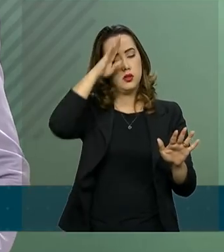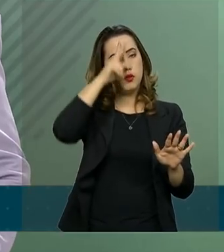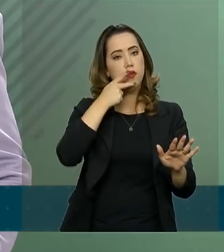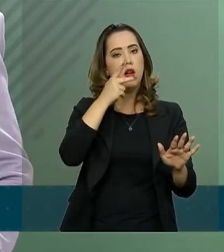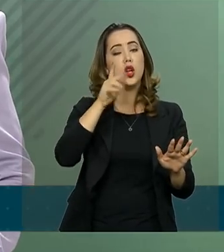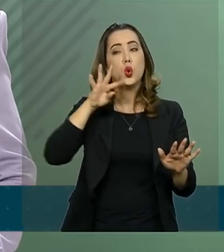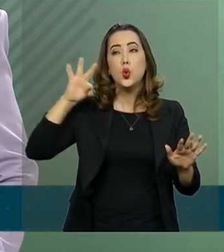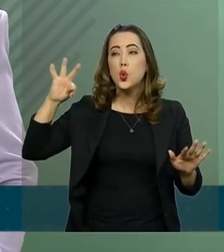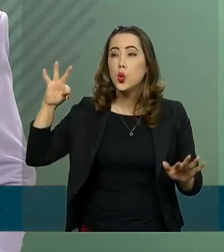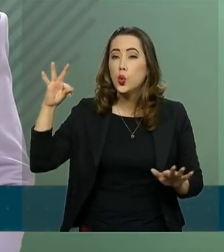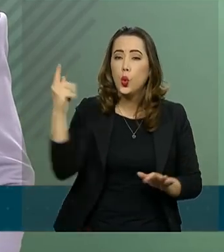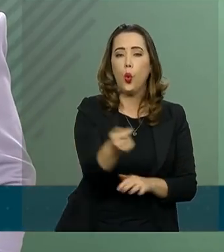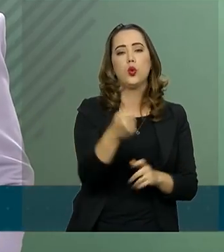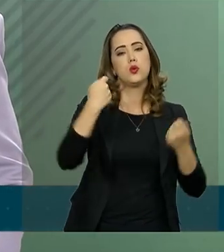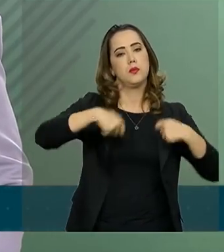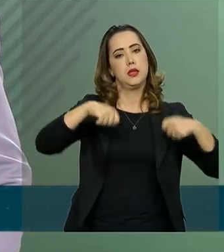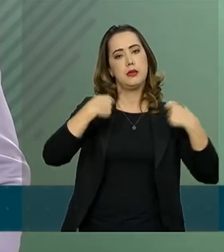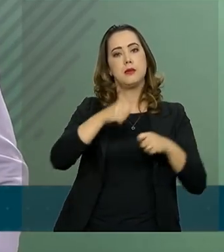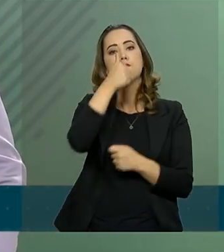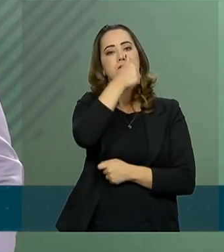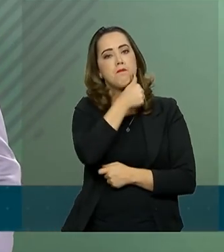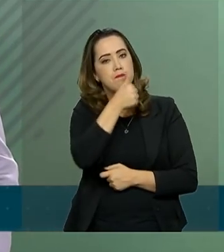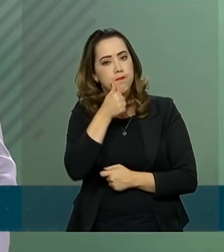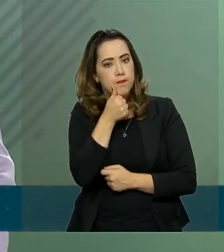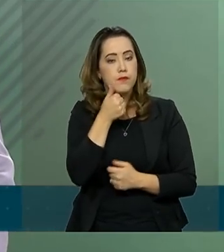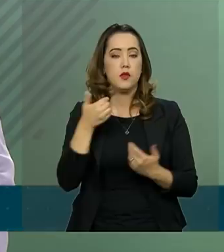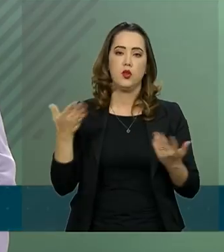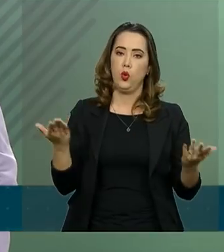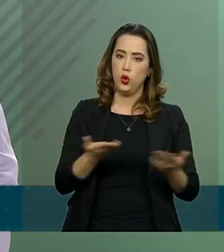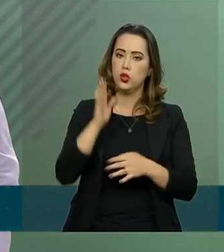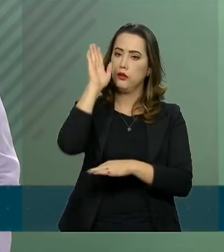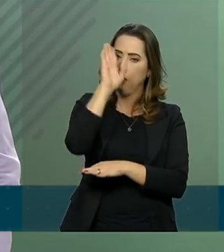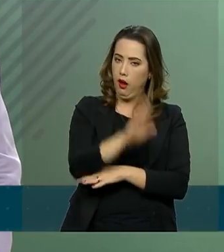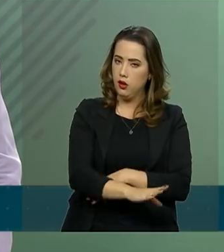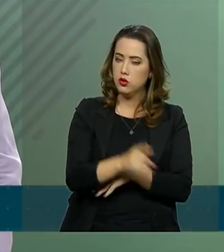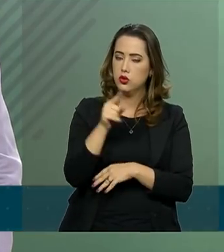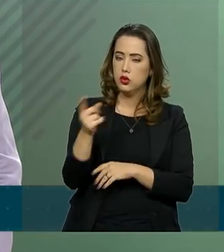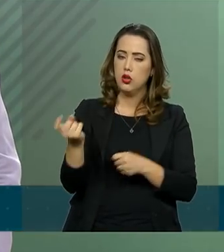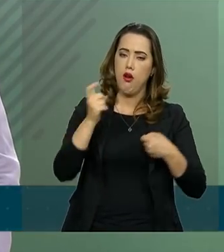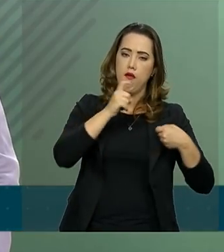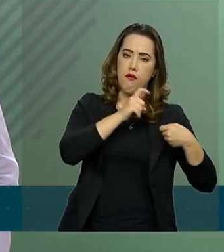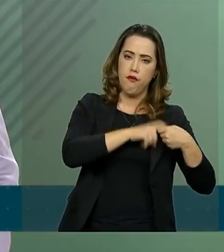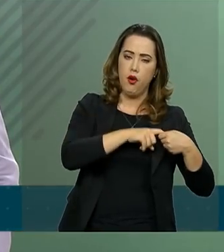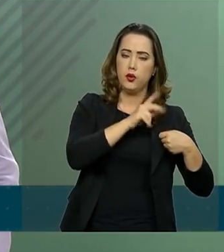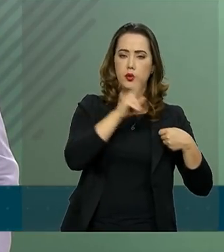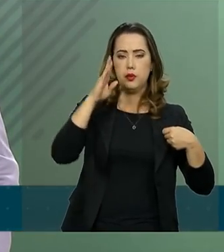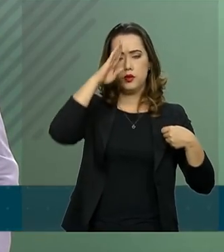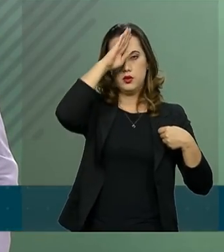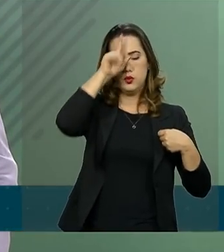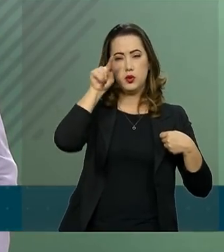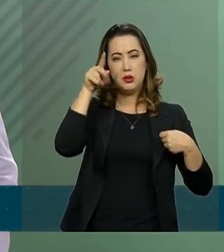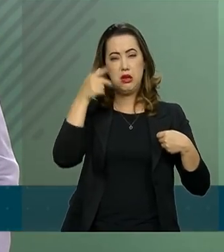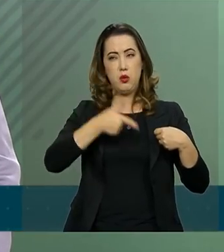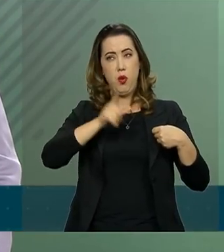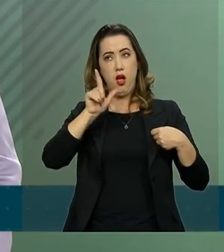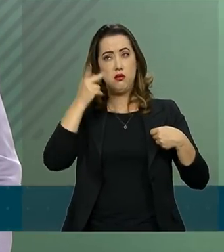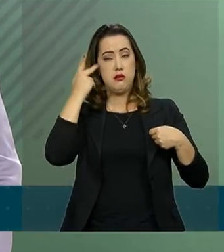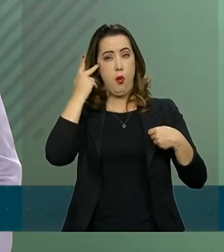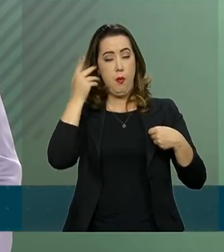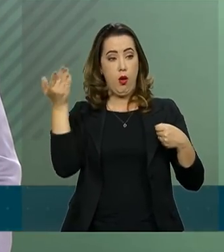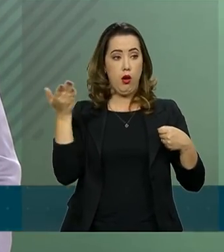de sacrifício. Nesse contexto, hoje à tarde, no retorno do senhor presidente de São Paulo,